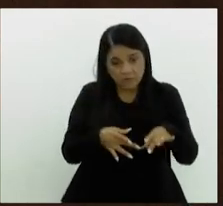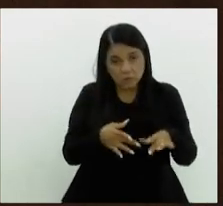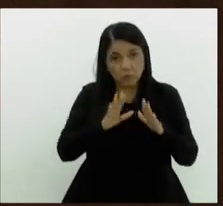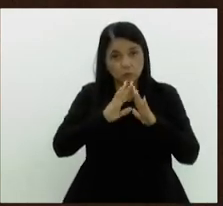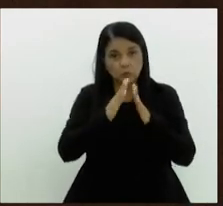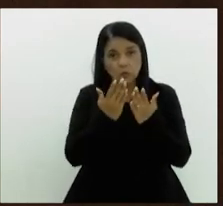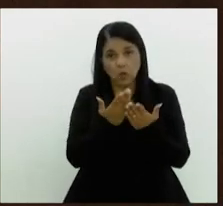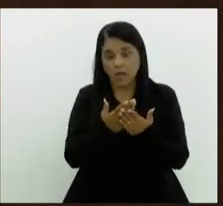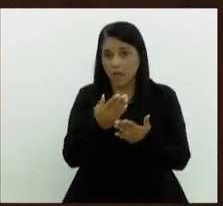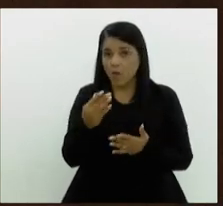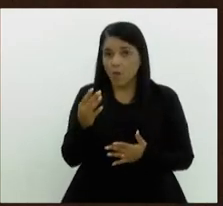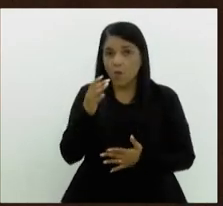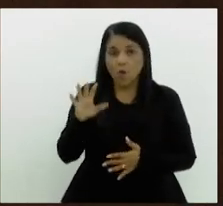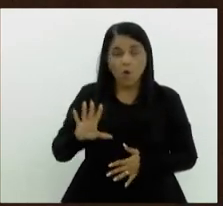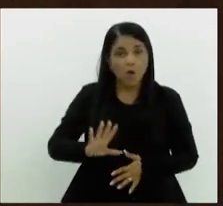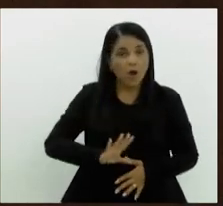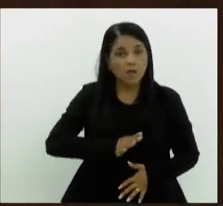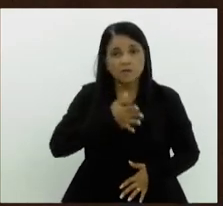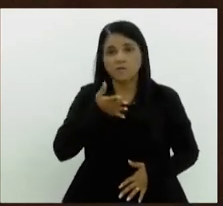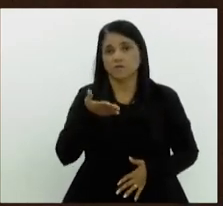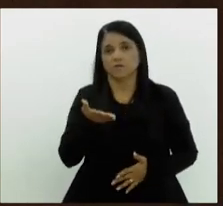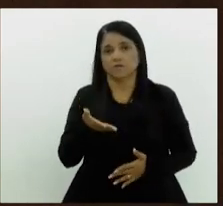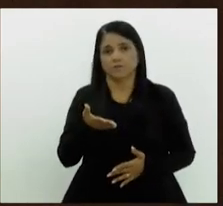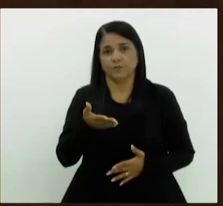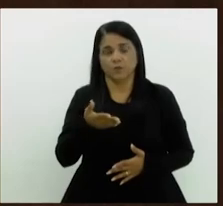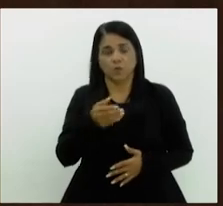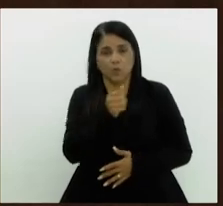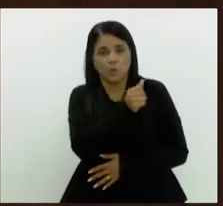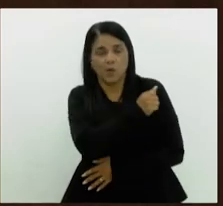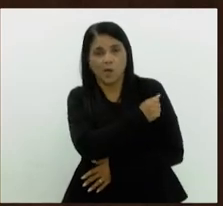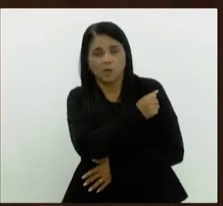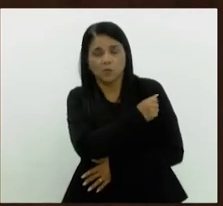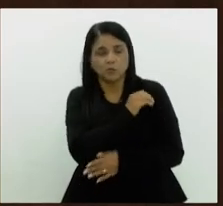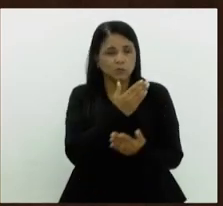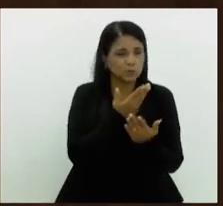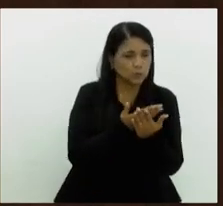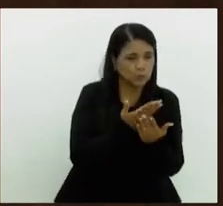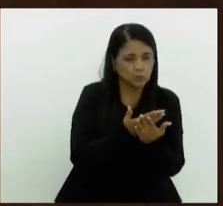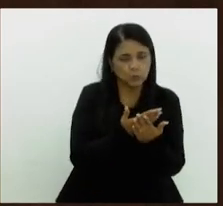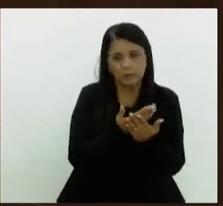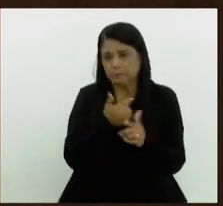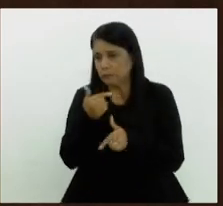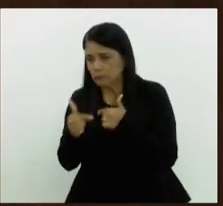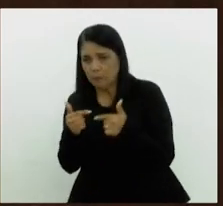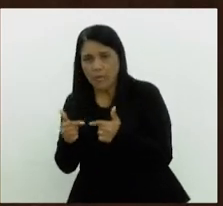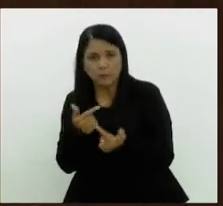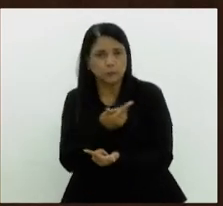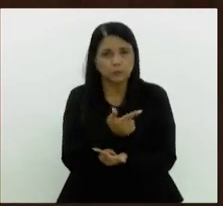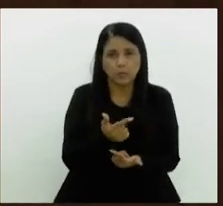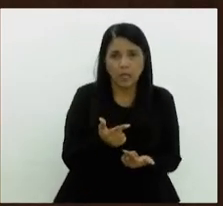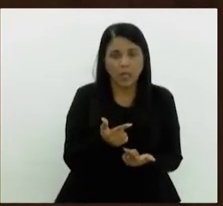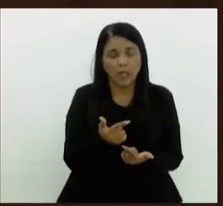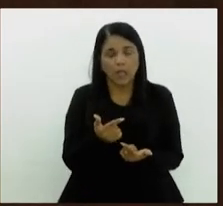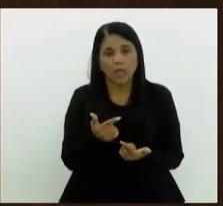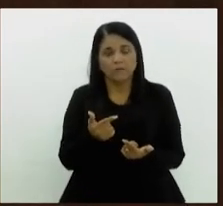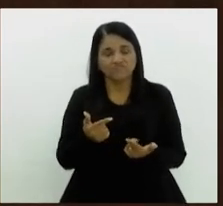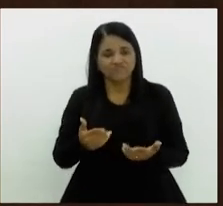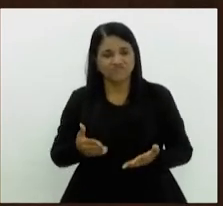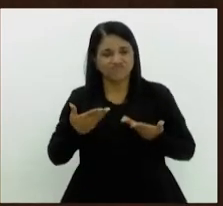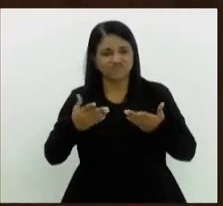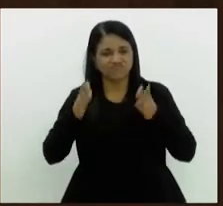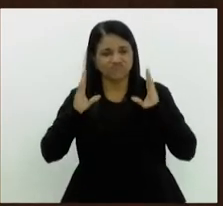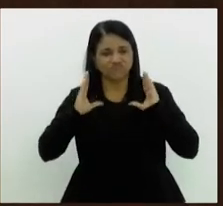fica... O aluno, às vezes, entra naquela história, nem estuda, nem trabalha, e vai até a autoestima, vai